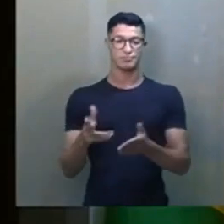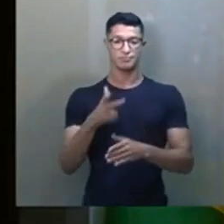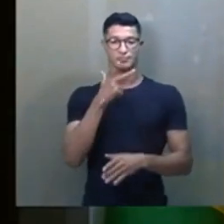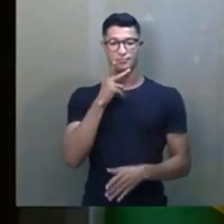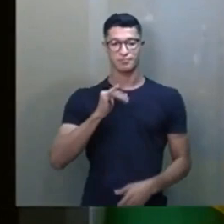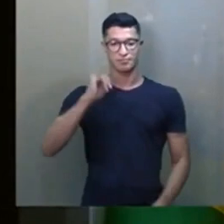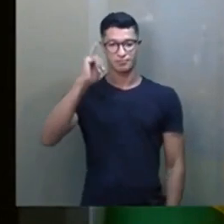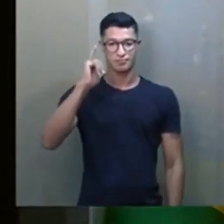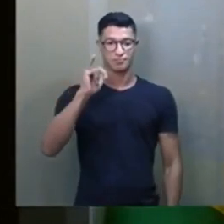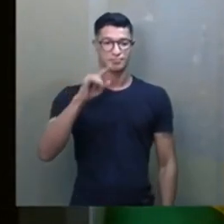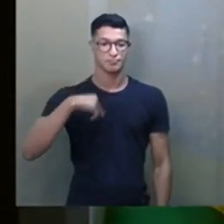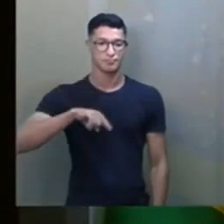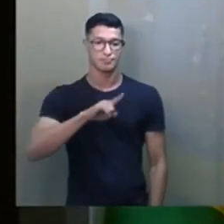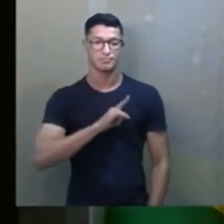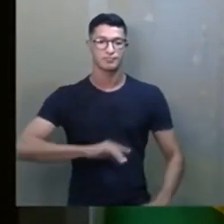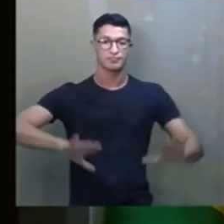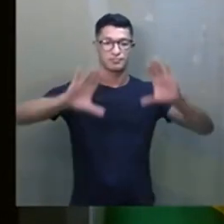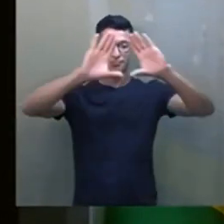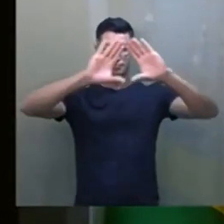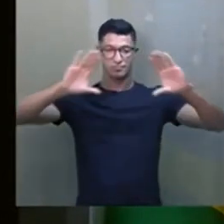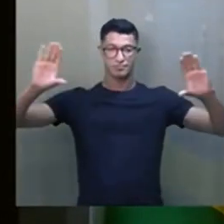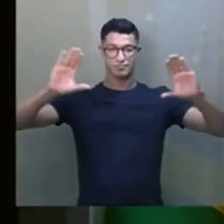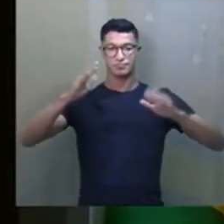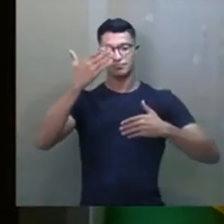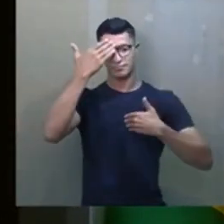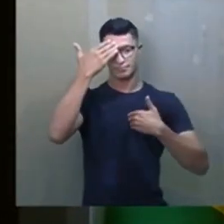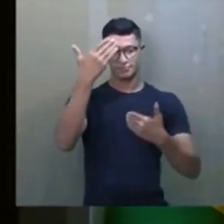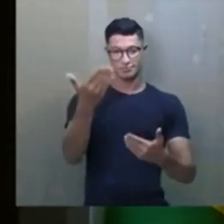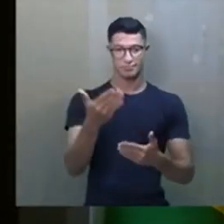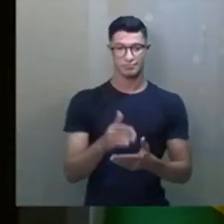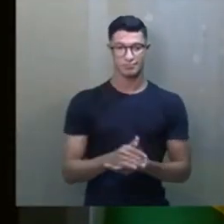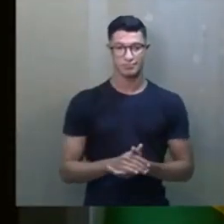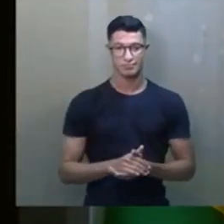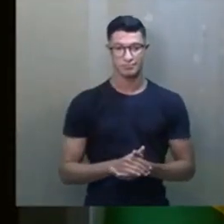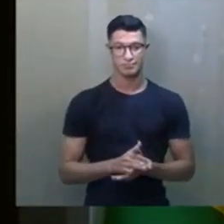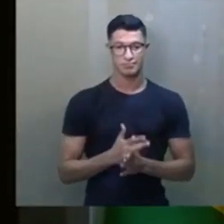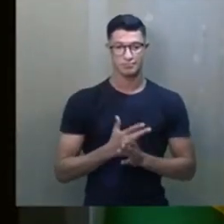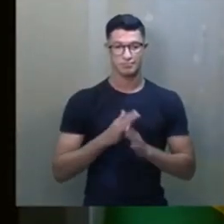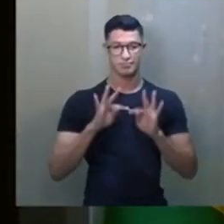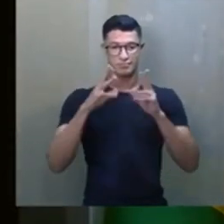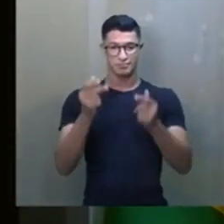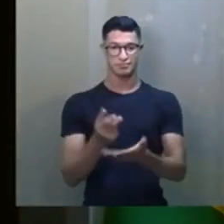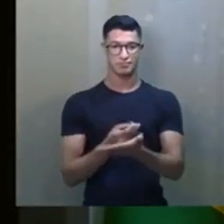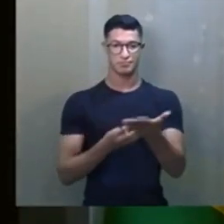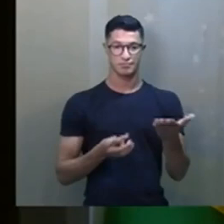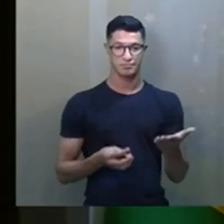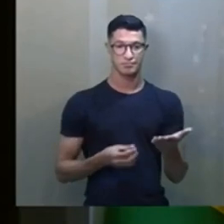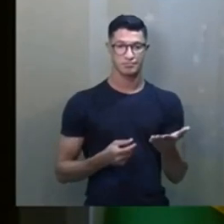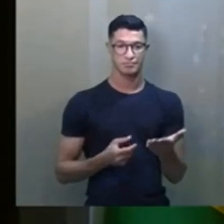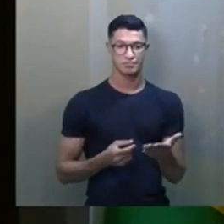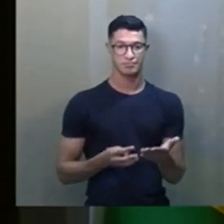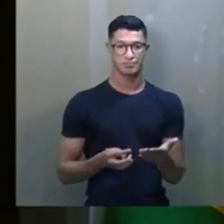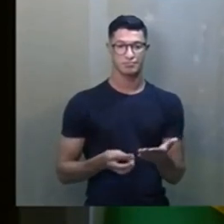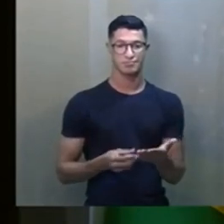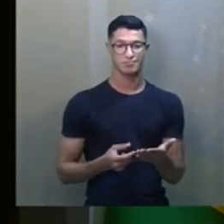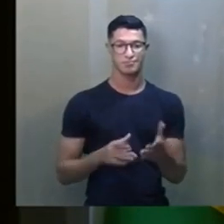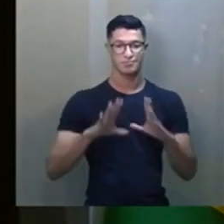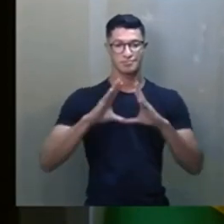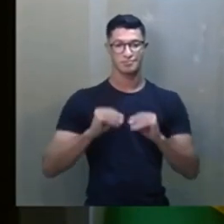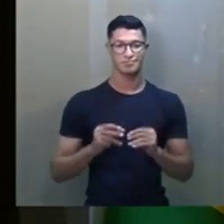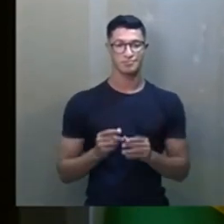que está nos céus. Nosso muito obrigado a todos vocês. Acabei desligando aqui sem querer,